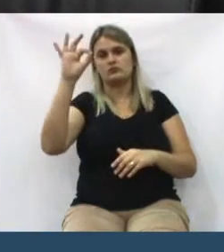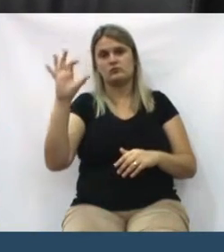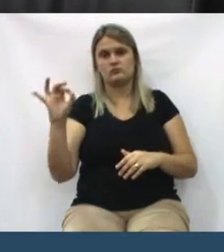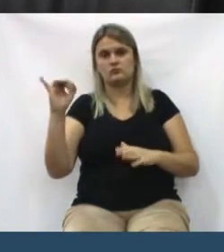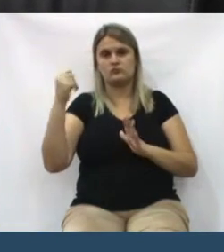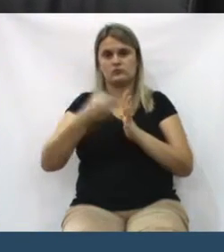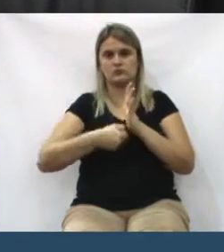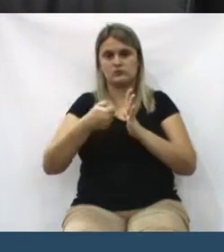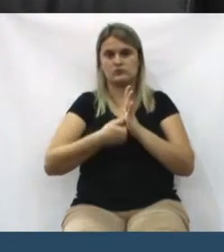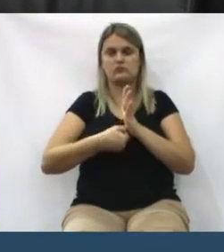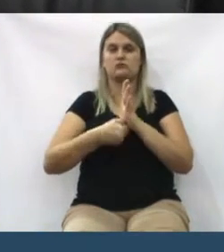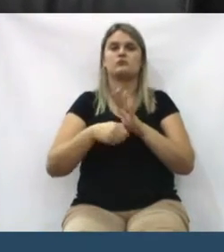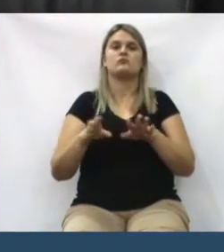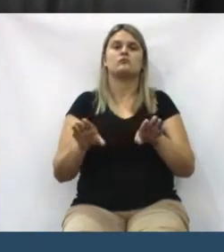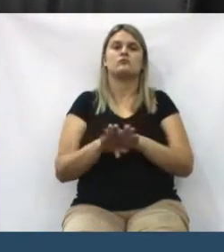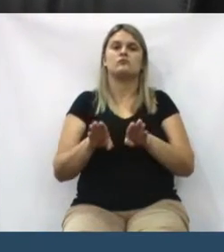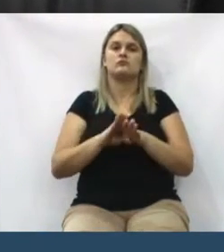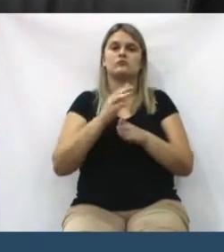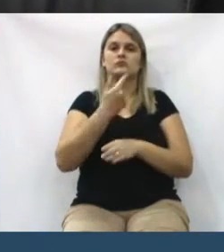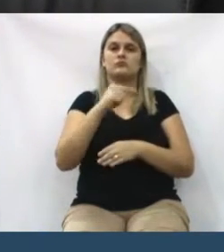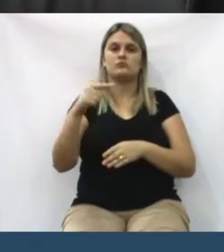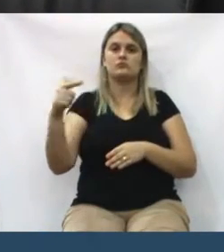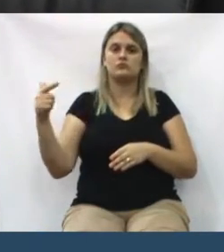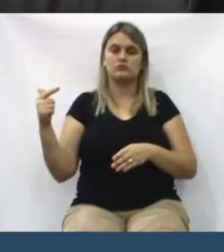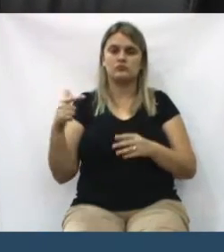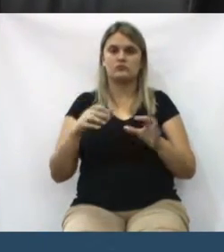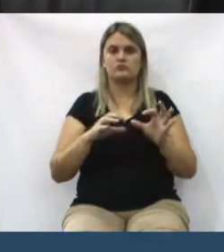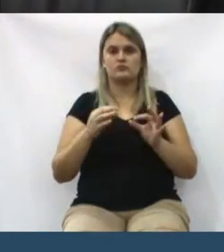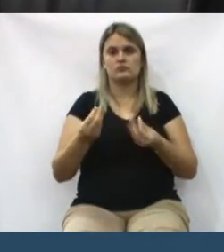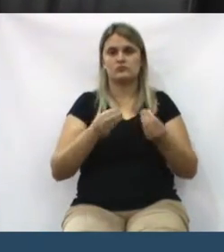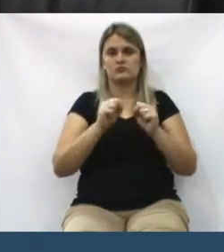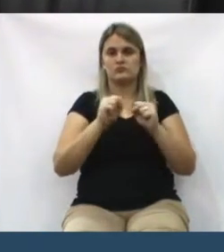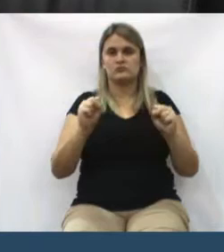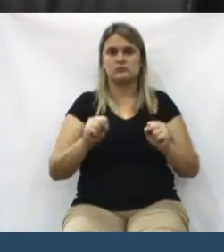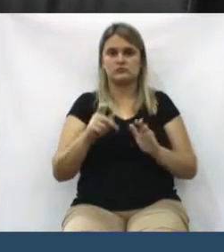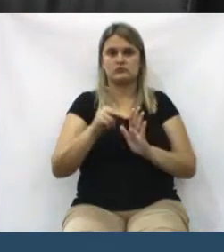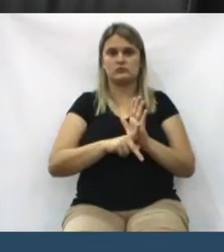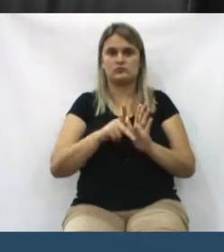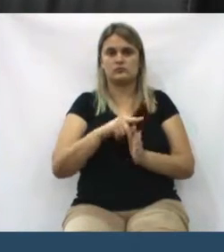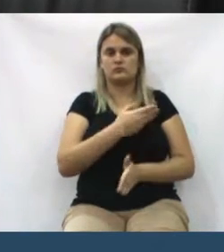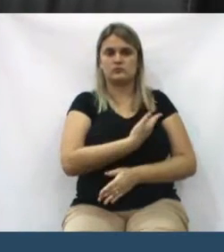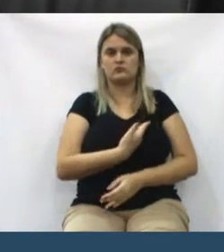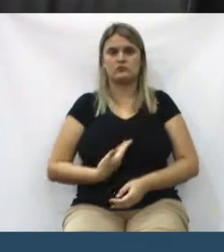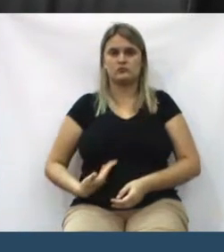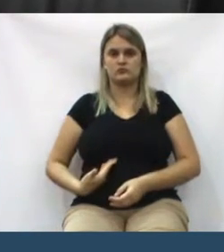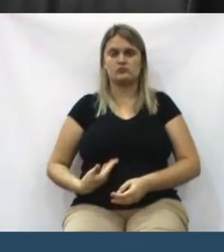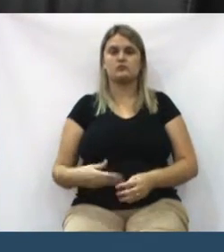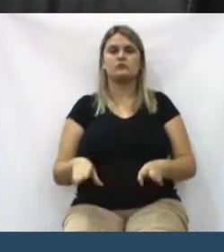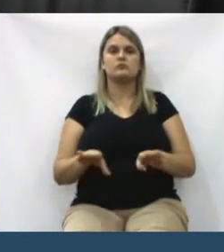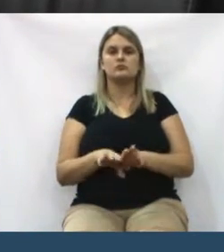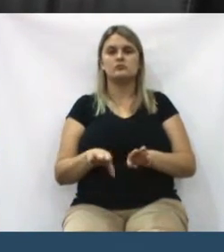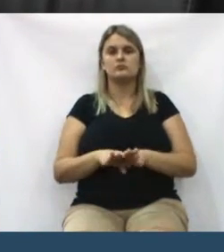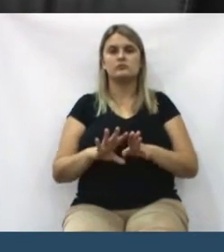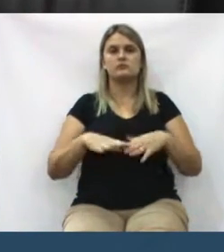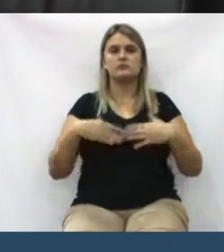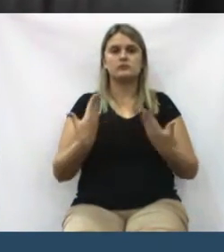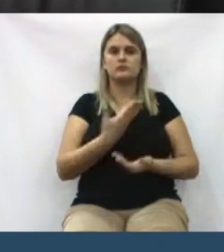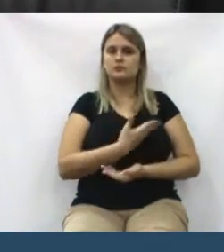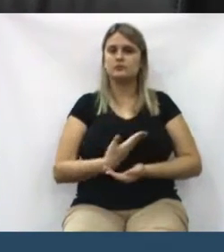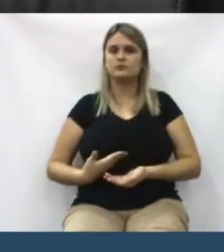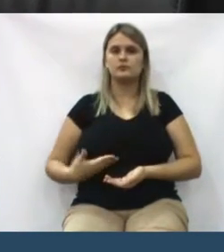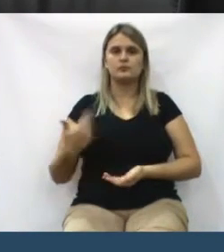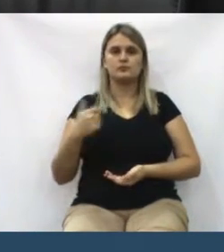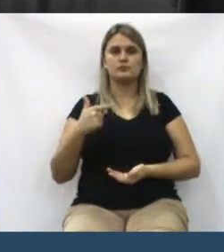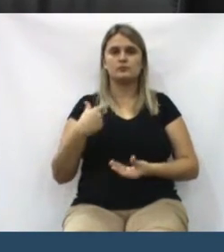em outros sistemas, outros programas de governo, que, quando o governo não tem mais condições,